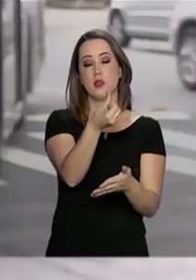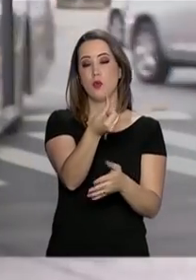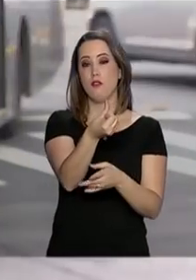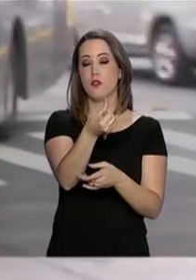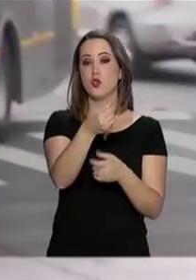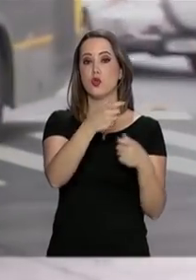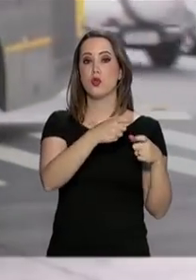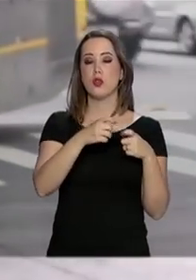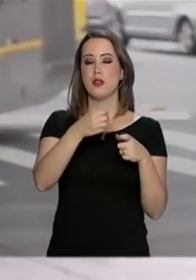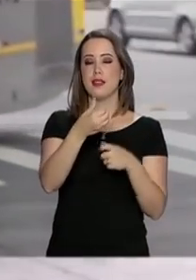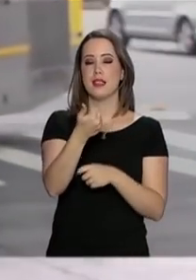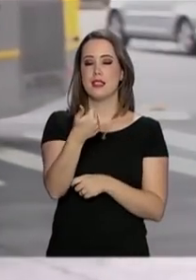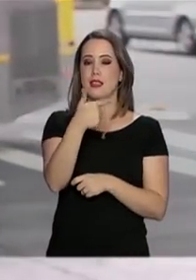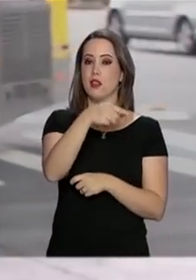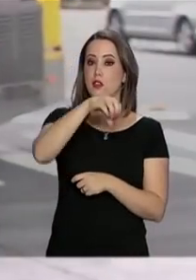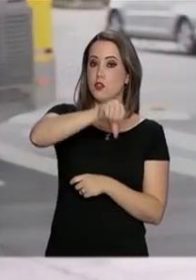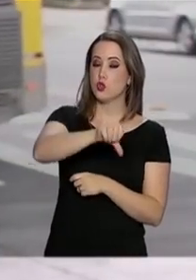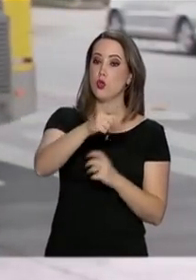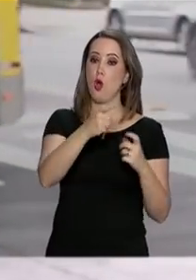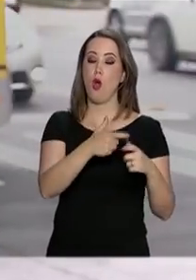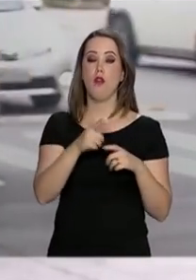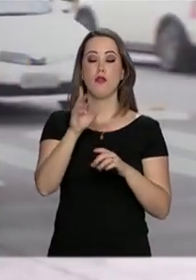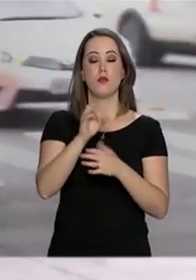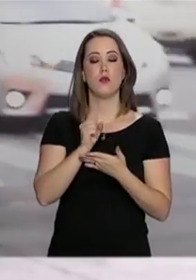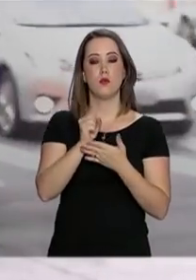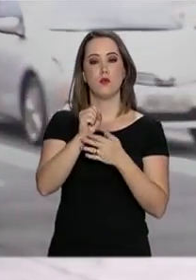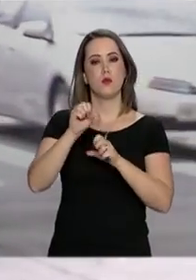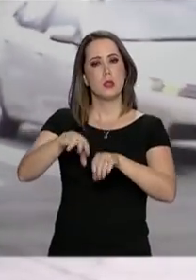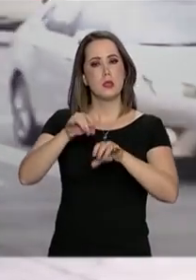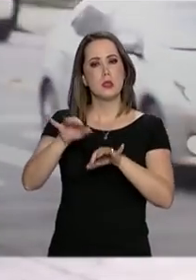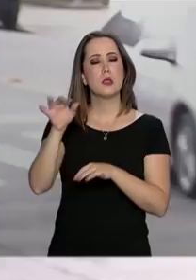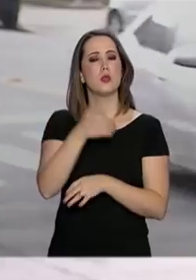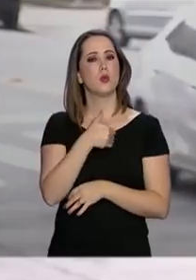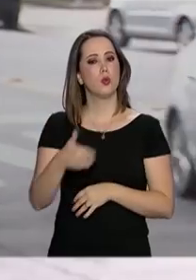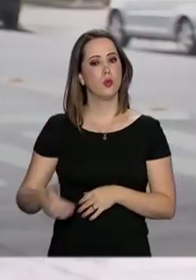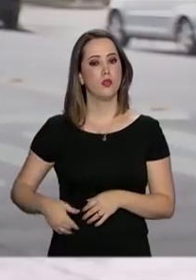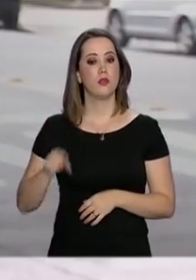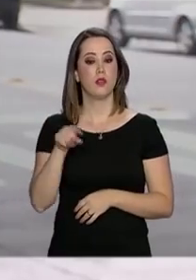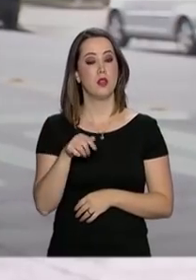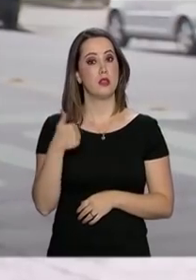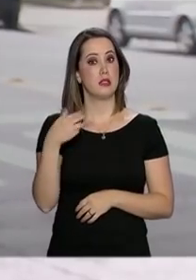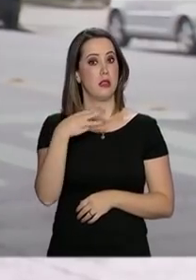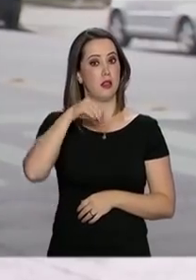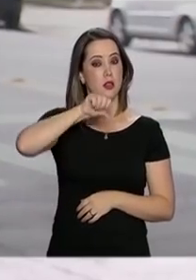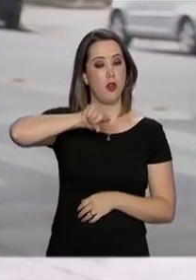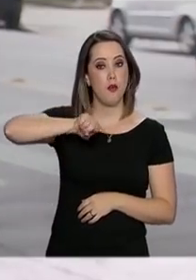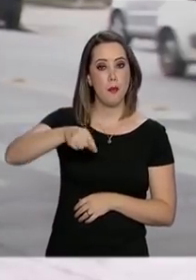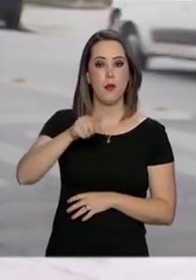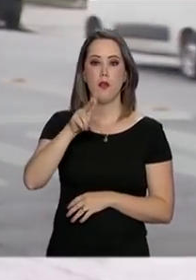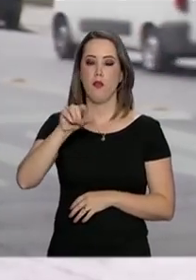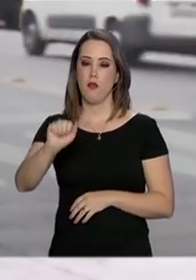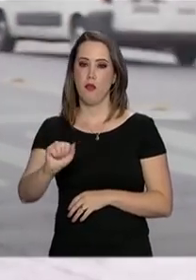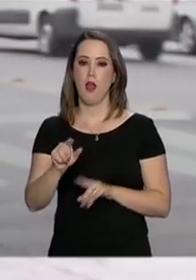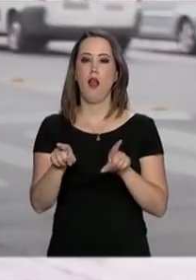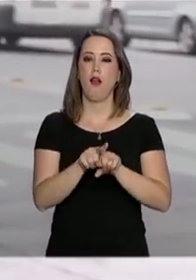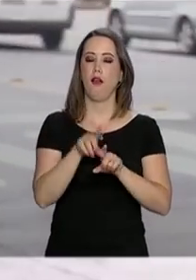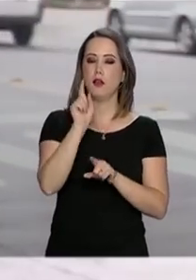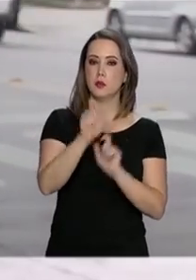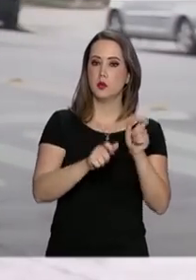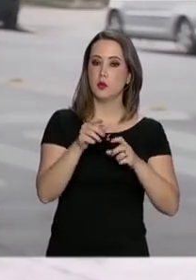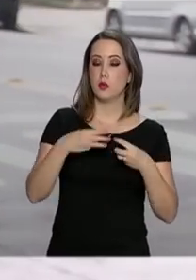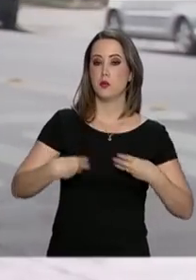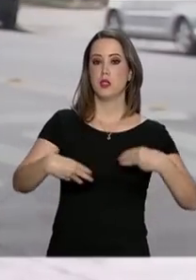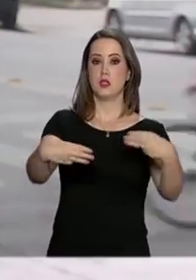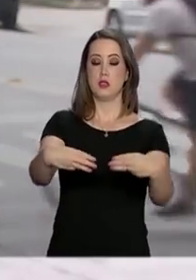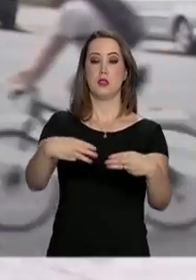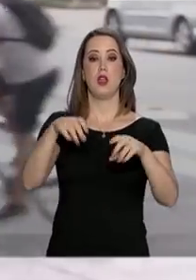públicas de ensino, que disponibilizam mais de 360 mil vagas. Um simulador desenvolvido pelo Ministério da Educação